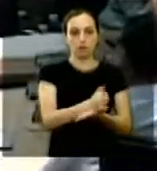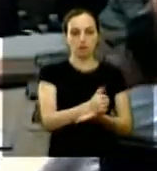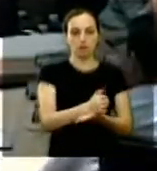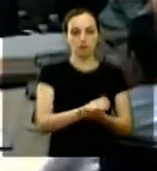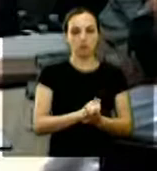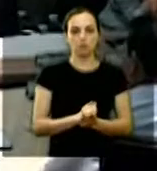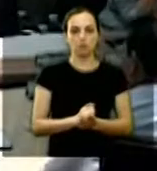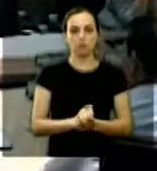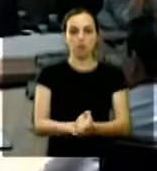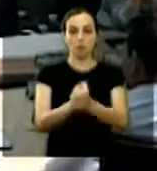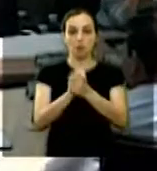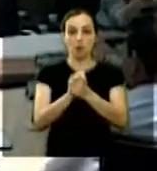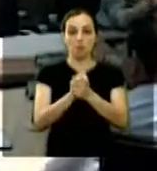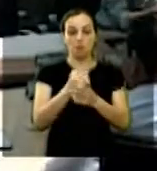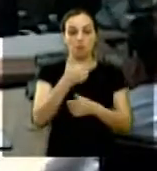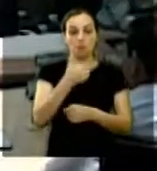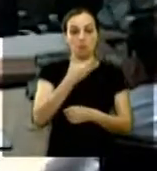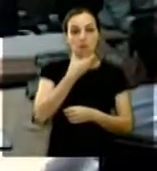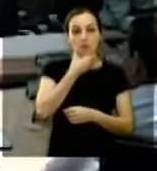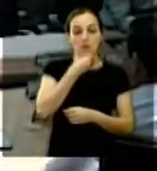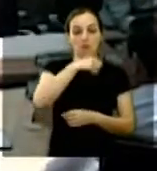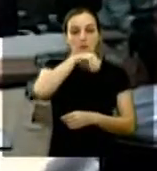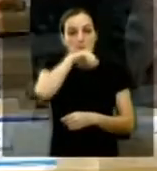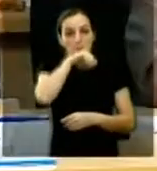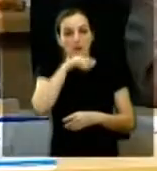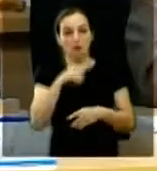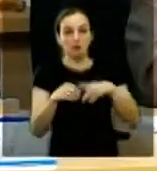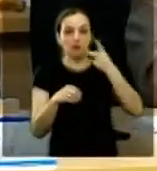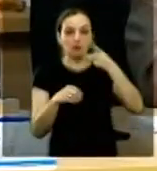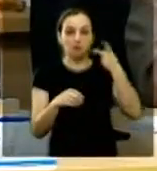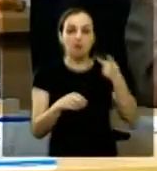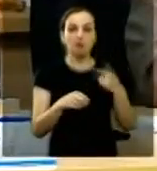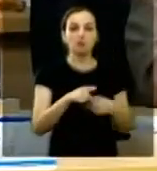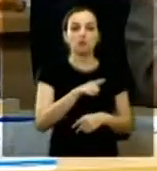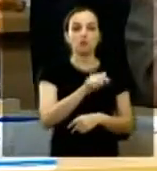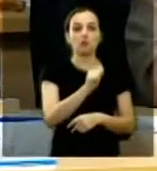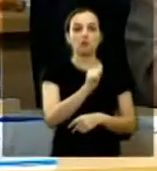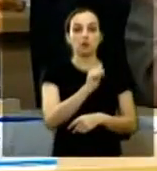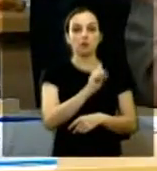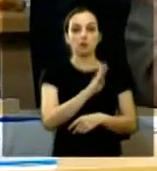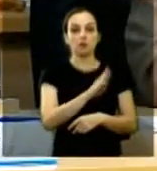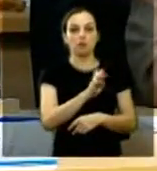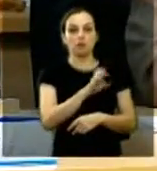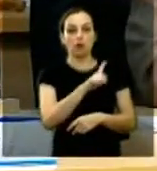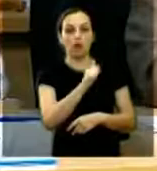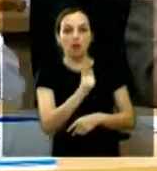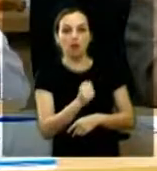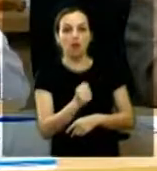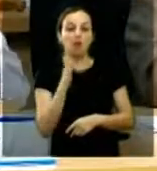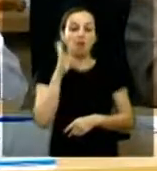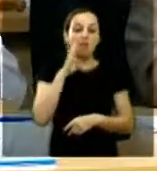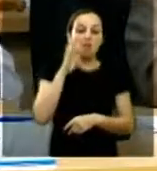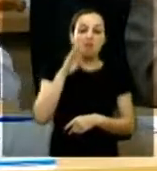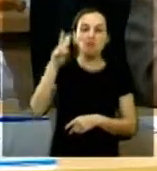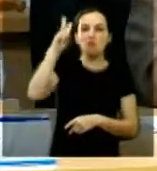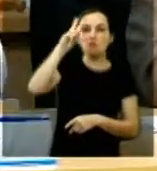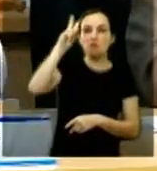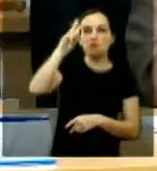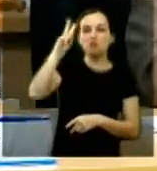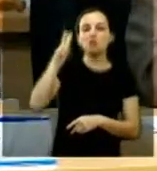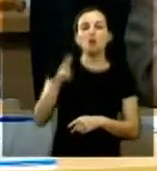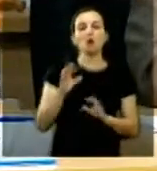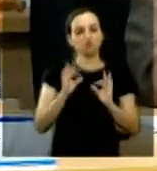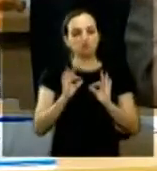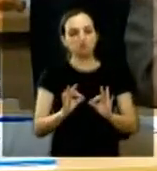aprovado parabéns ao pai da vereadora Gabriela de fato eu li a matéria muito legal a história muito legal mesmo mando um grande abraço